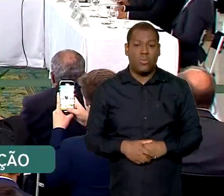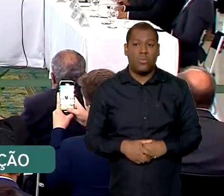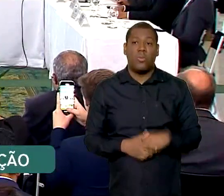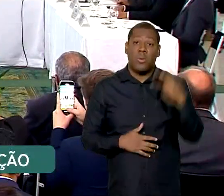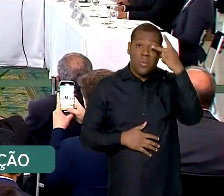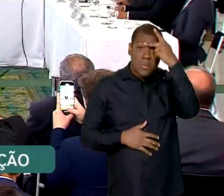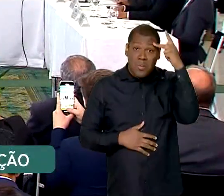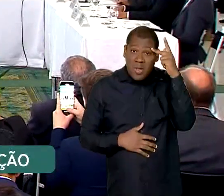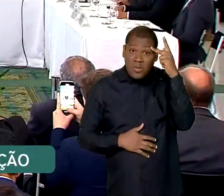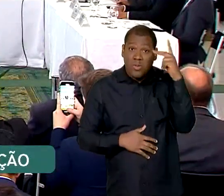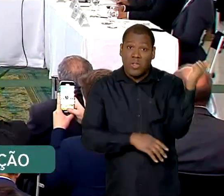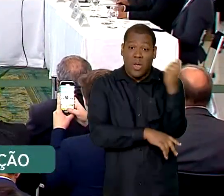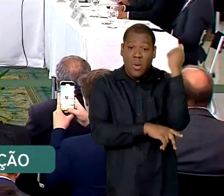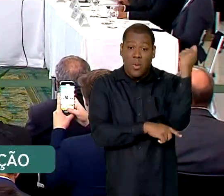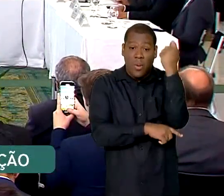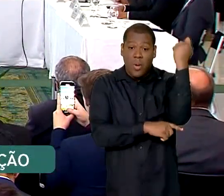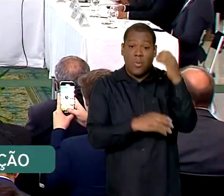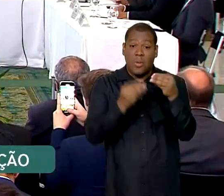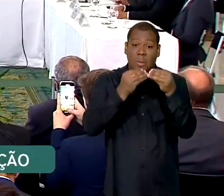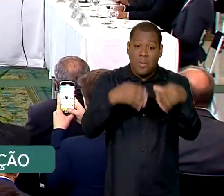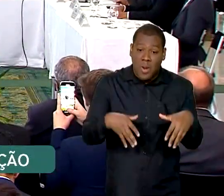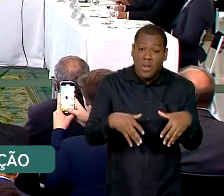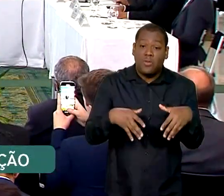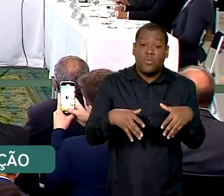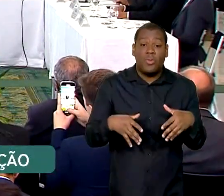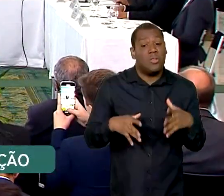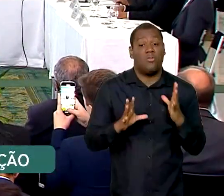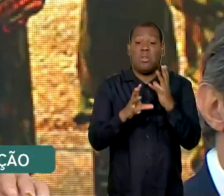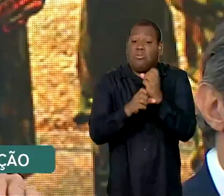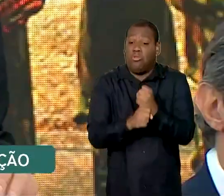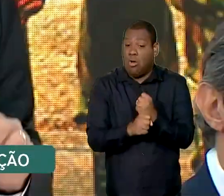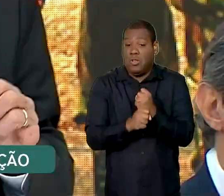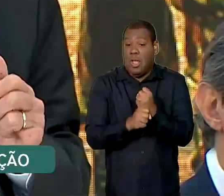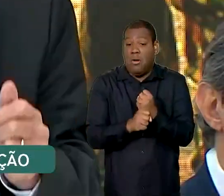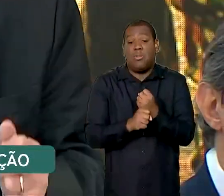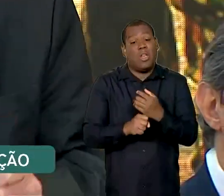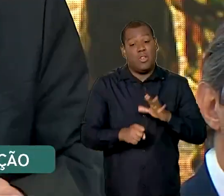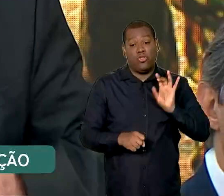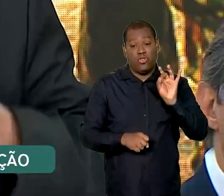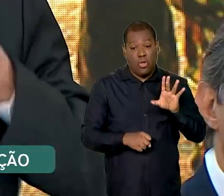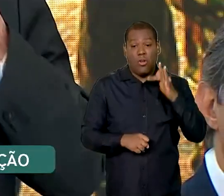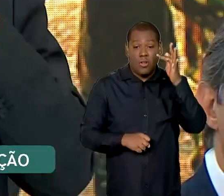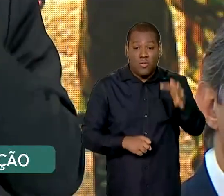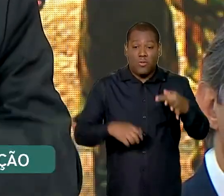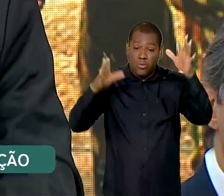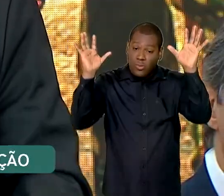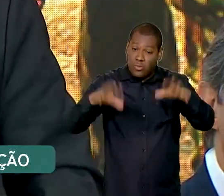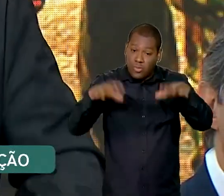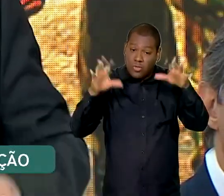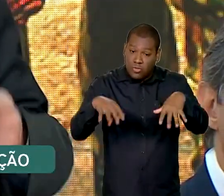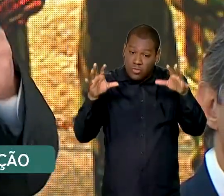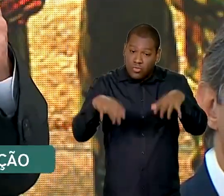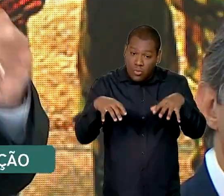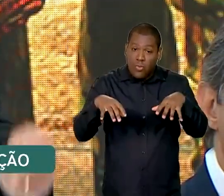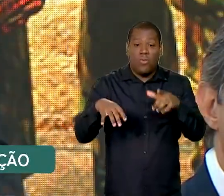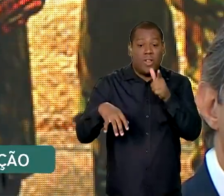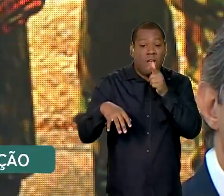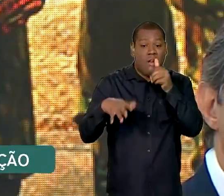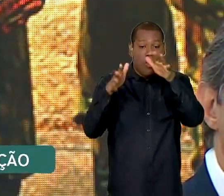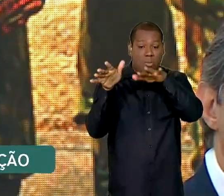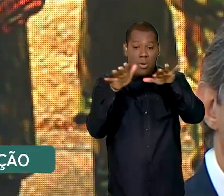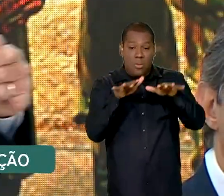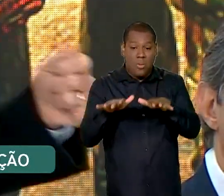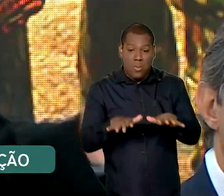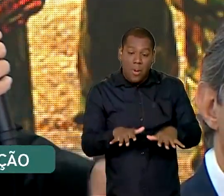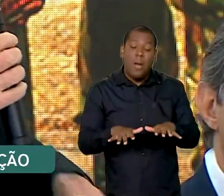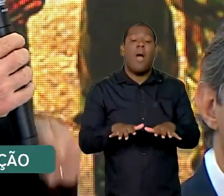poderá ser calculada depois que a água baixar. A gente vai ver o que se perdeu em cada casa, o que se perdeu em cada